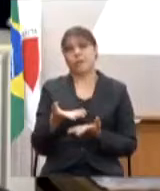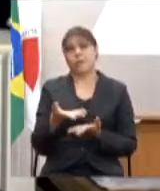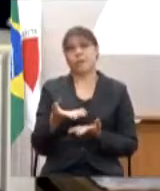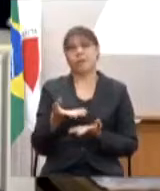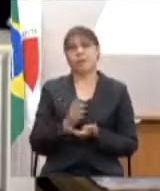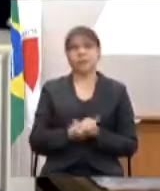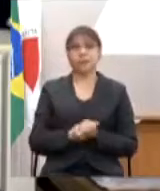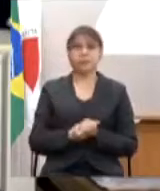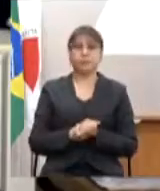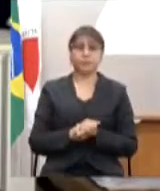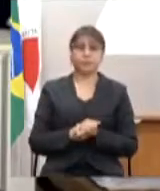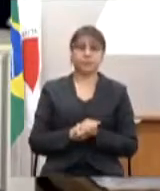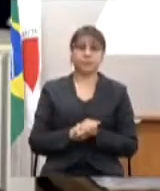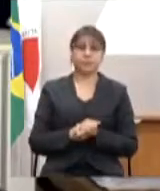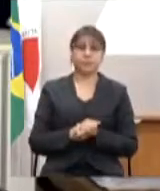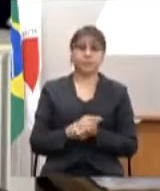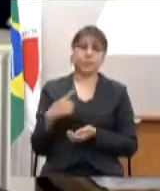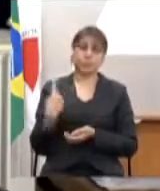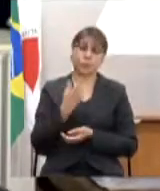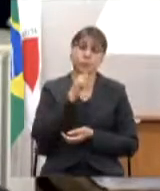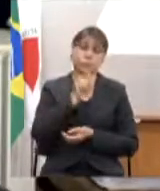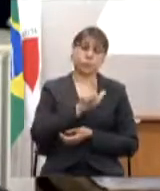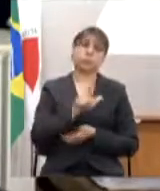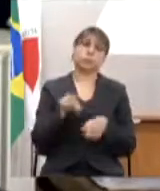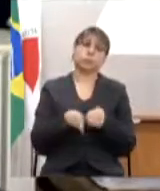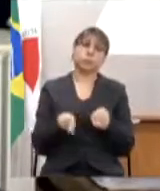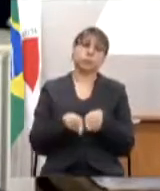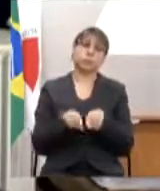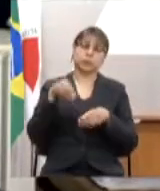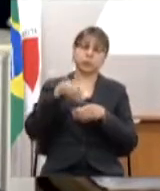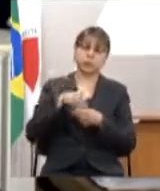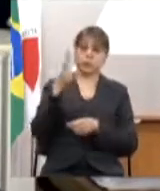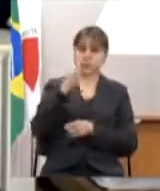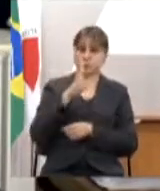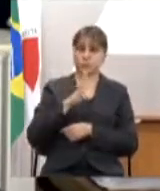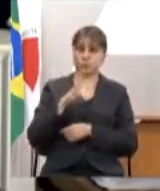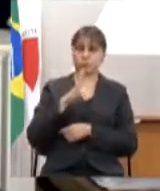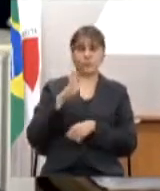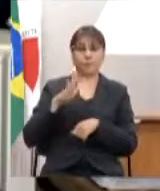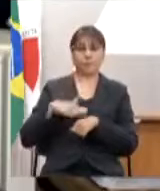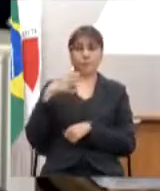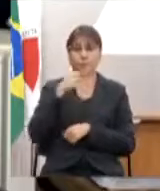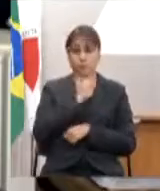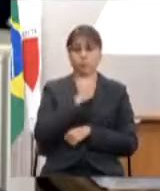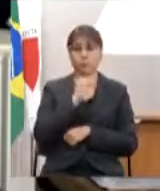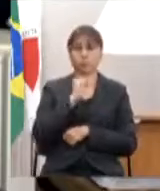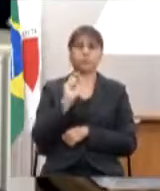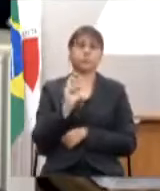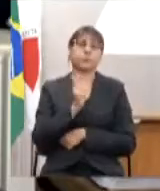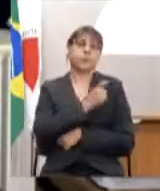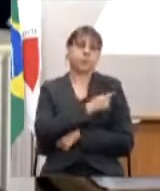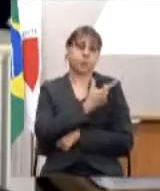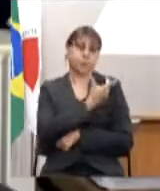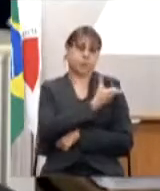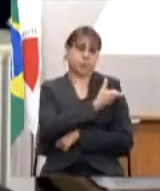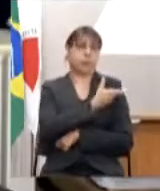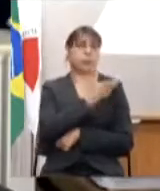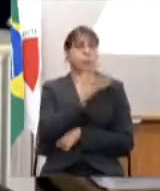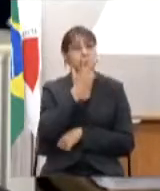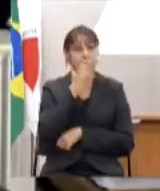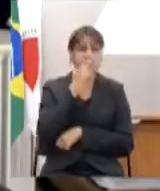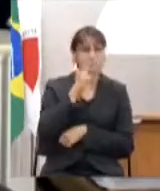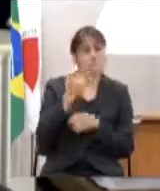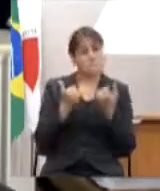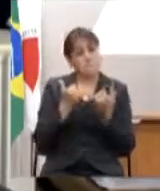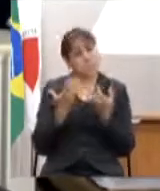nove produtores para que nós também tenhamos no Brasil a vacina mais rápida. Então me parece que esse é o estado atual